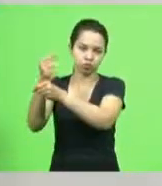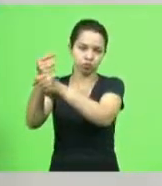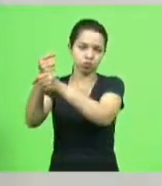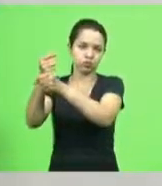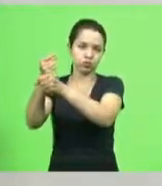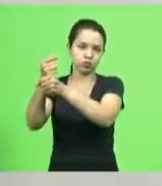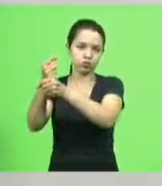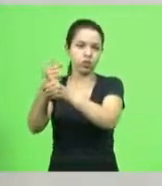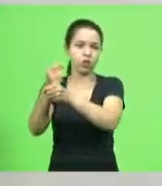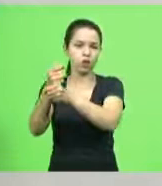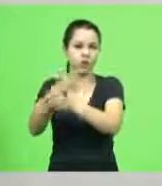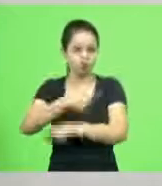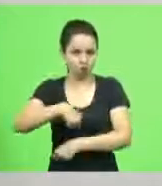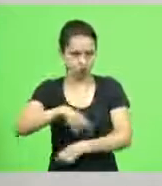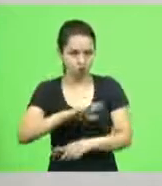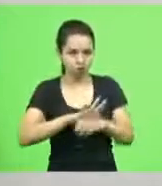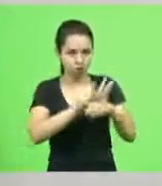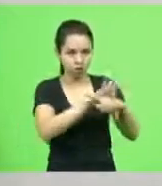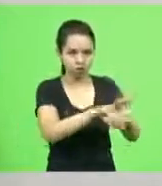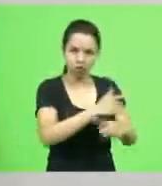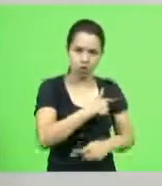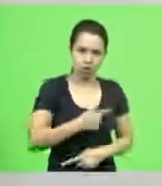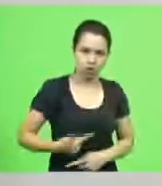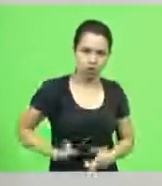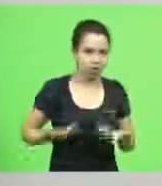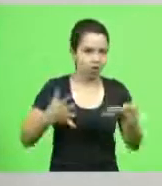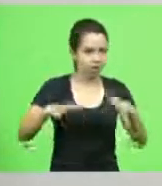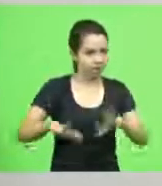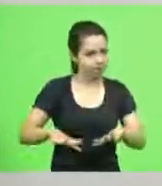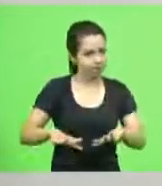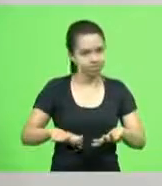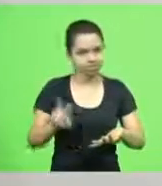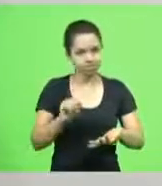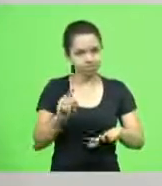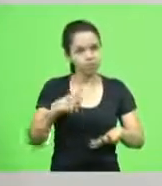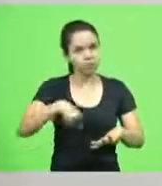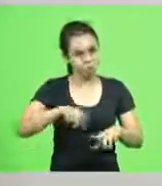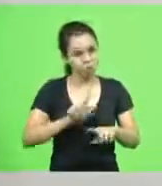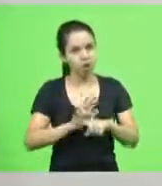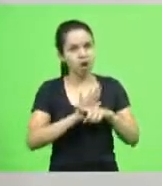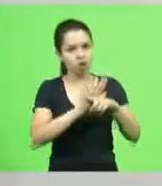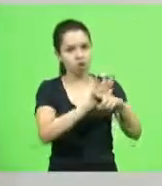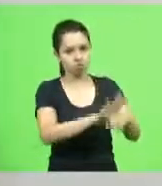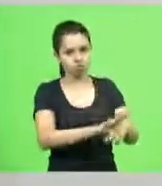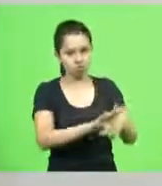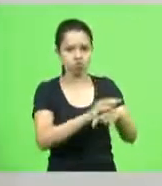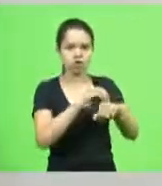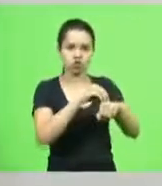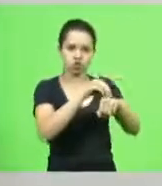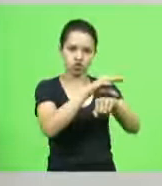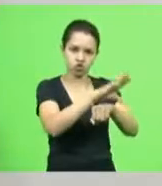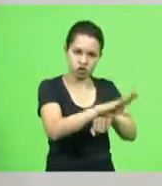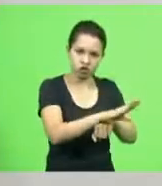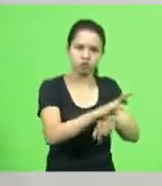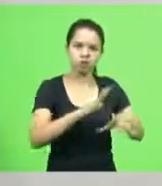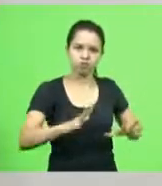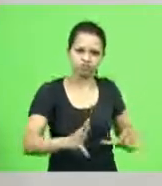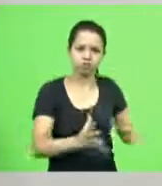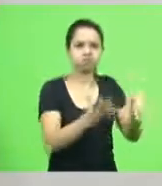ajudar o governo a gente ajuda a gente dá a dica e a gente impulsiona se for necessário